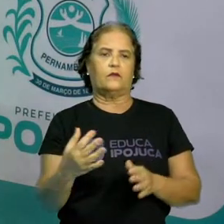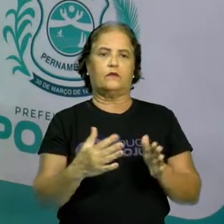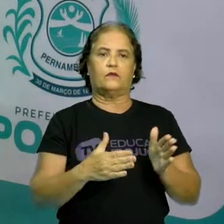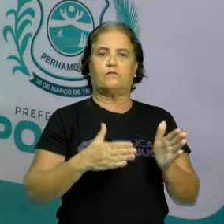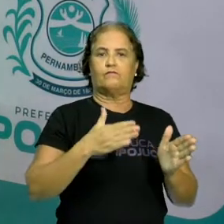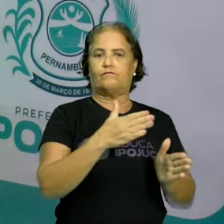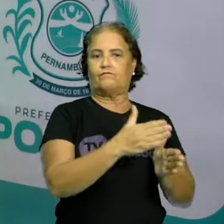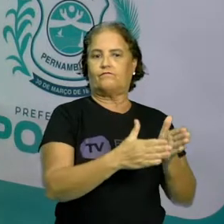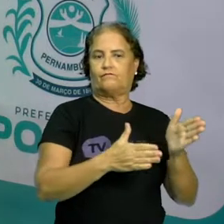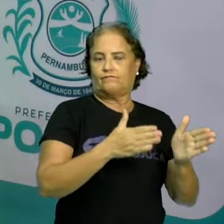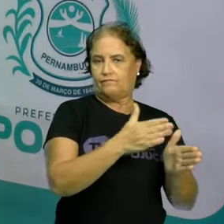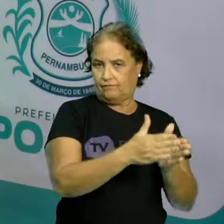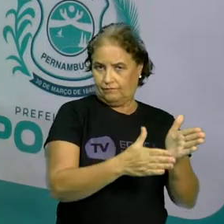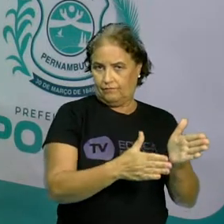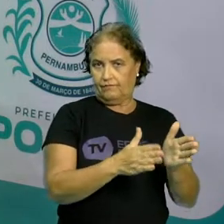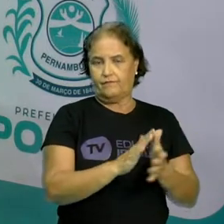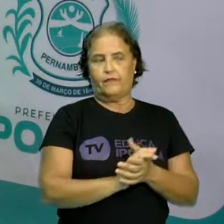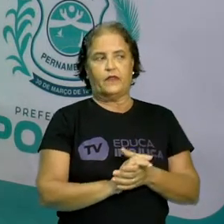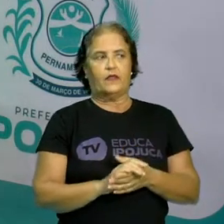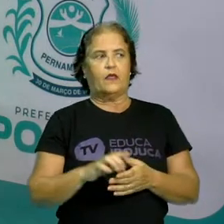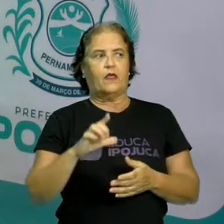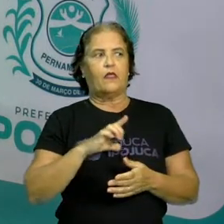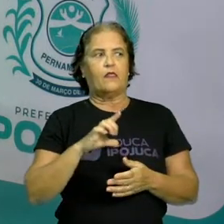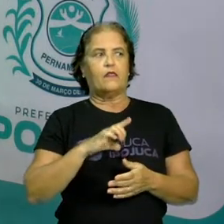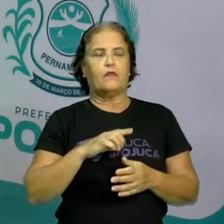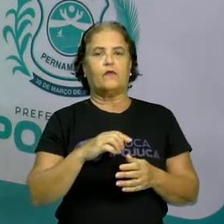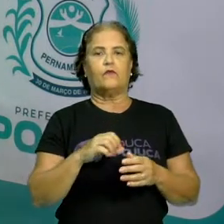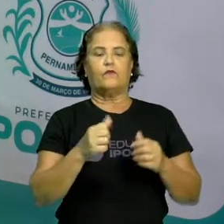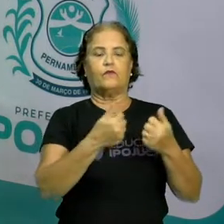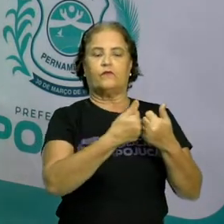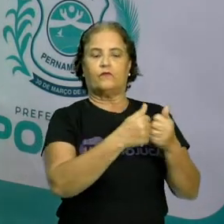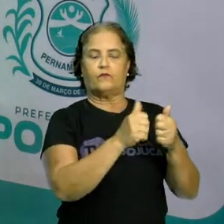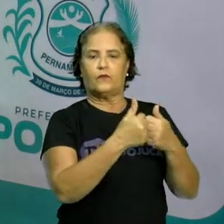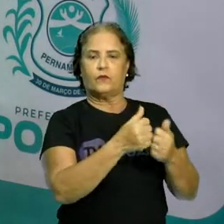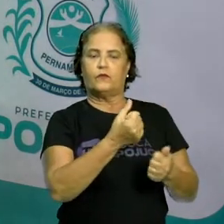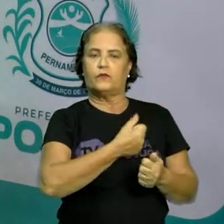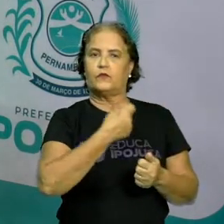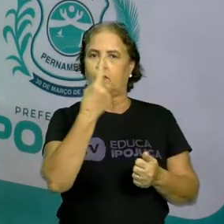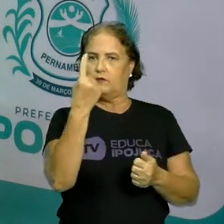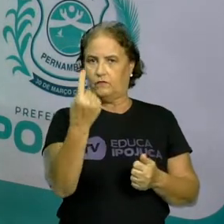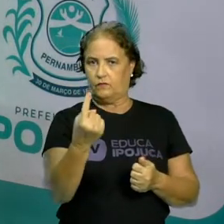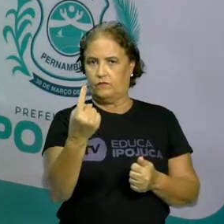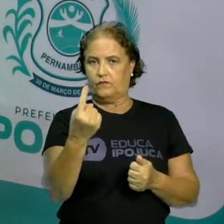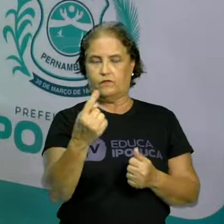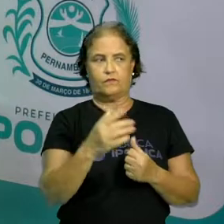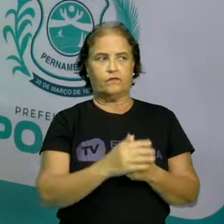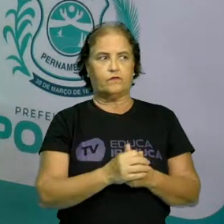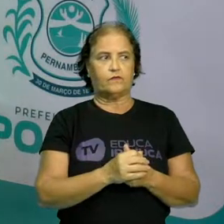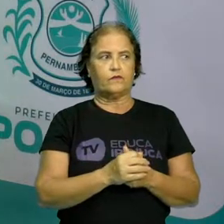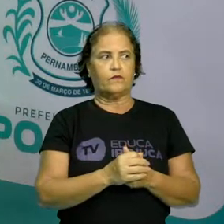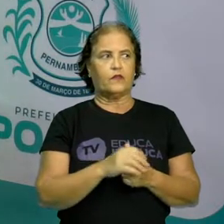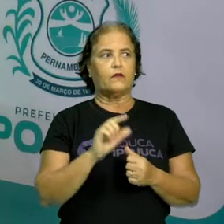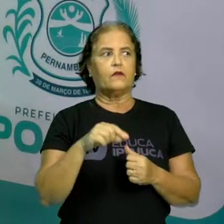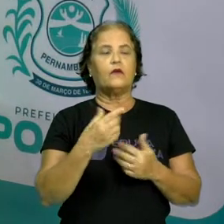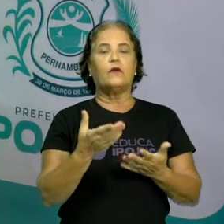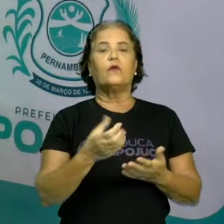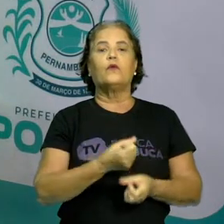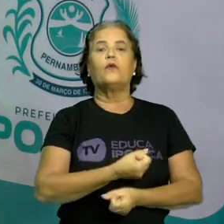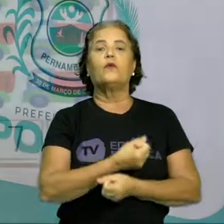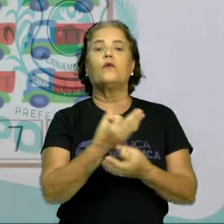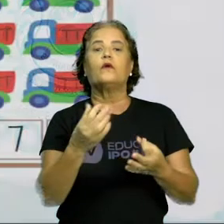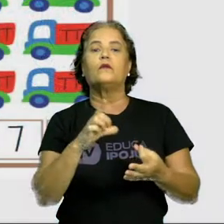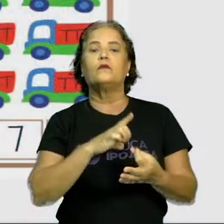Temos aqui um ônibus, não é isso? Que é representado pelo numeral 1. E aqui, dá para vocês contarem